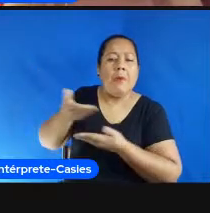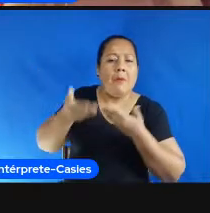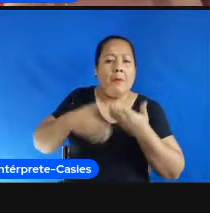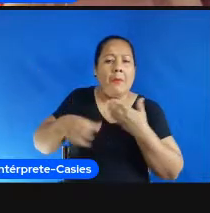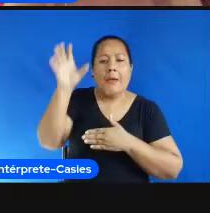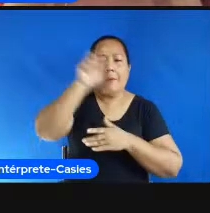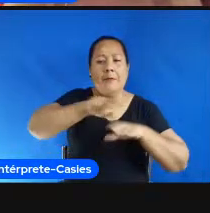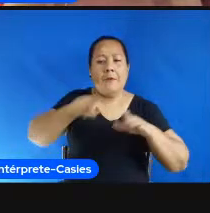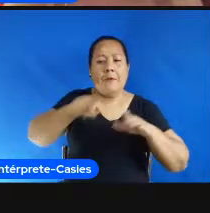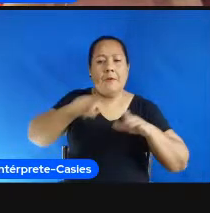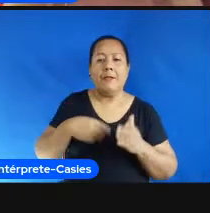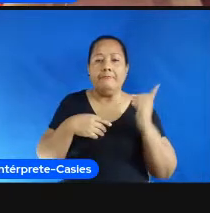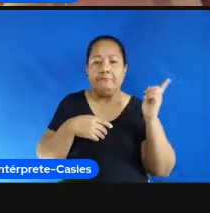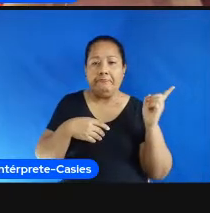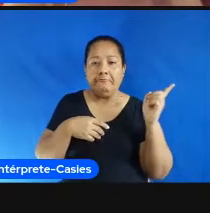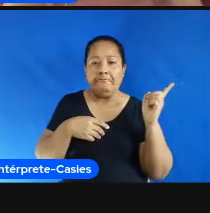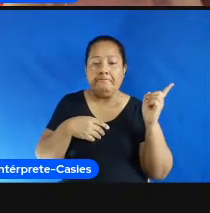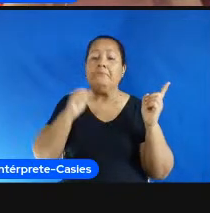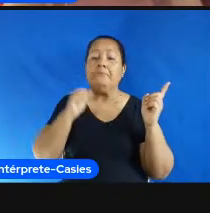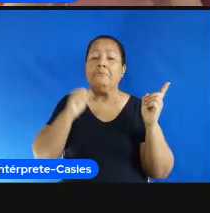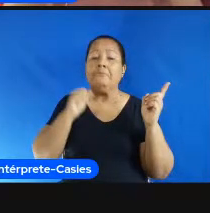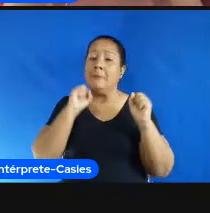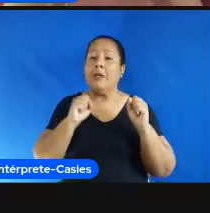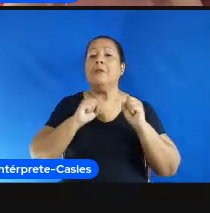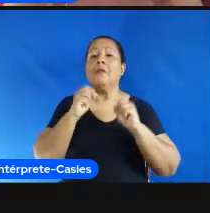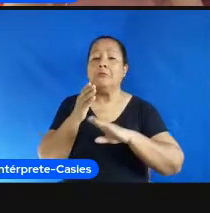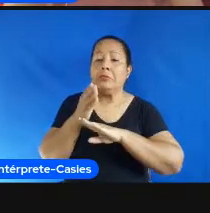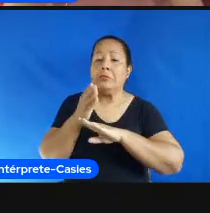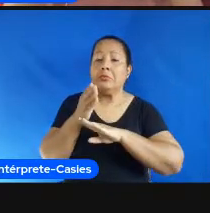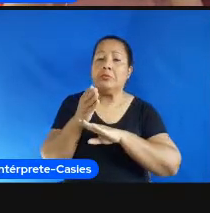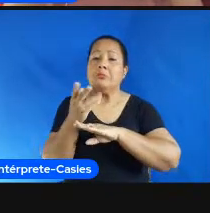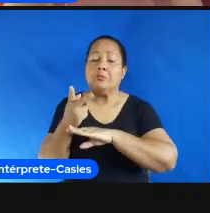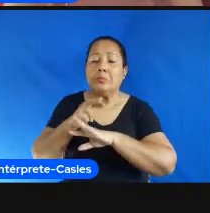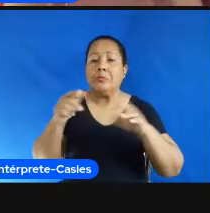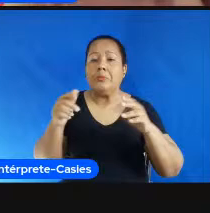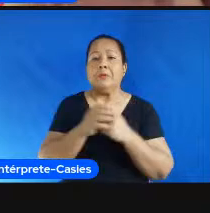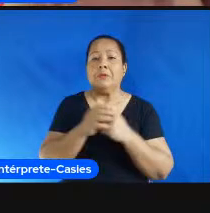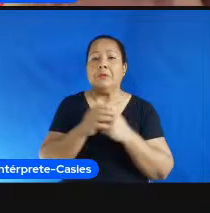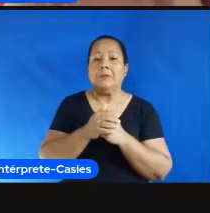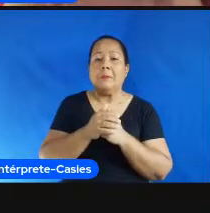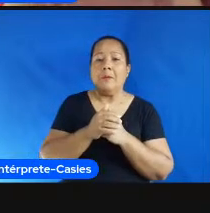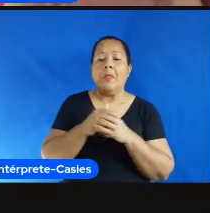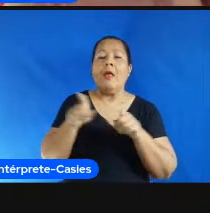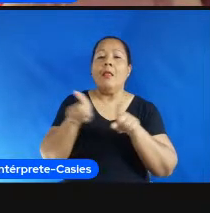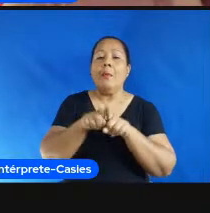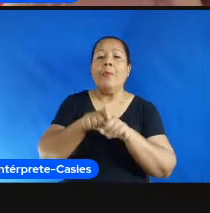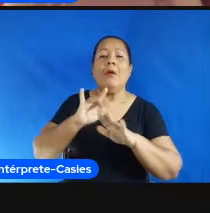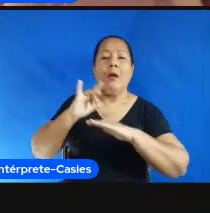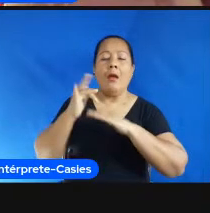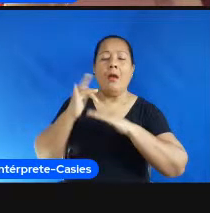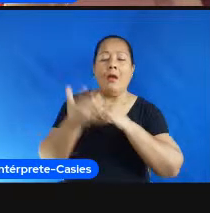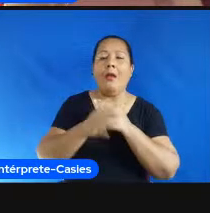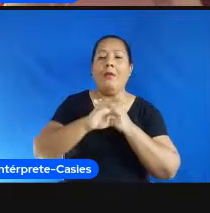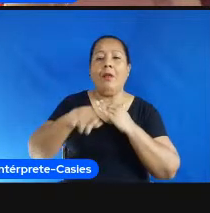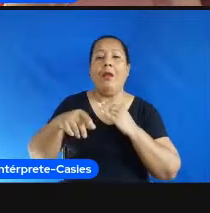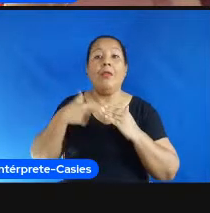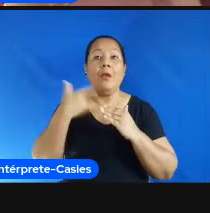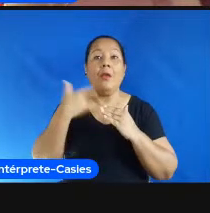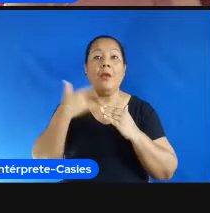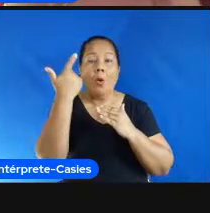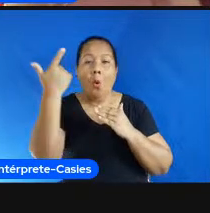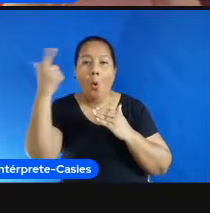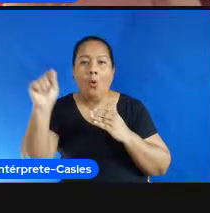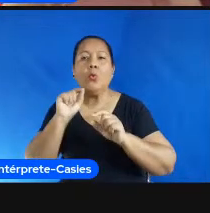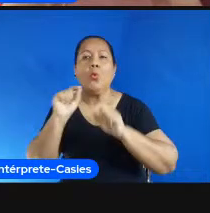aqui do estado e pra quem é bem nerd bem nerd mesmo além das redes sociais tradicionais tem uma que se chama Research Gate